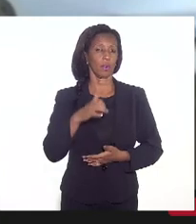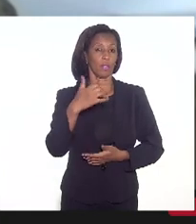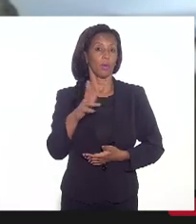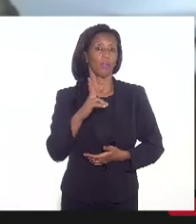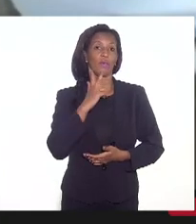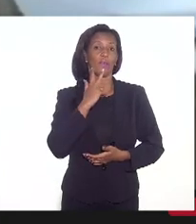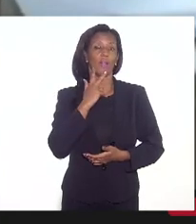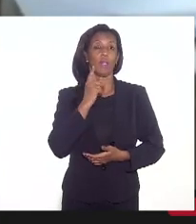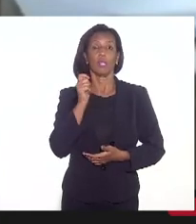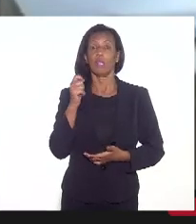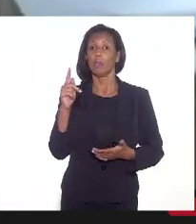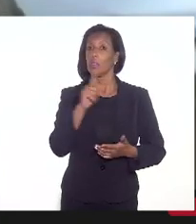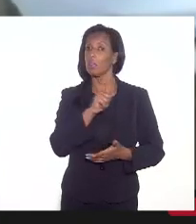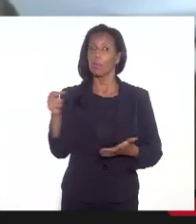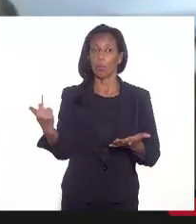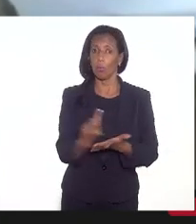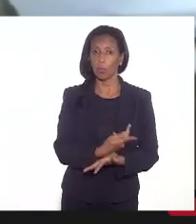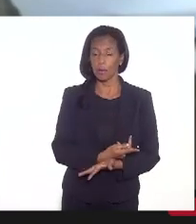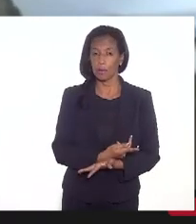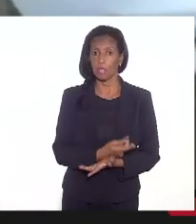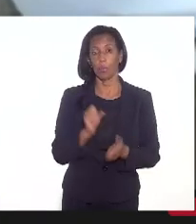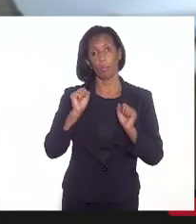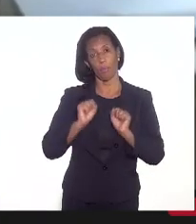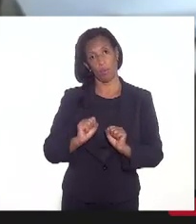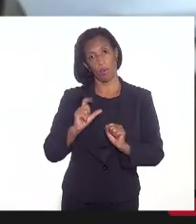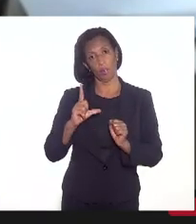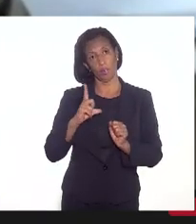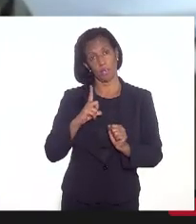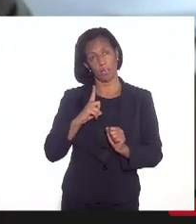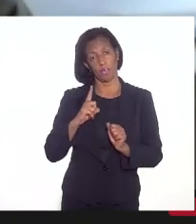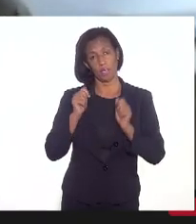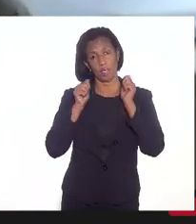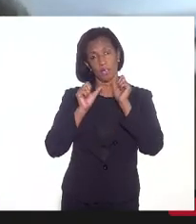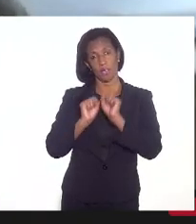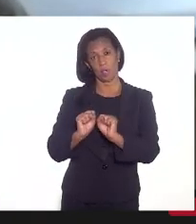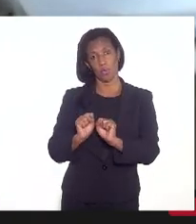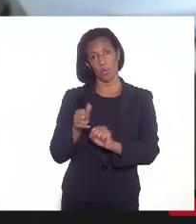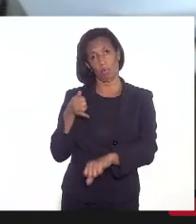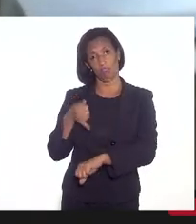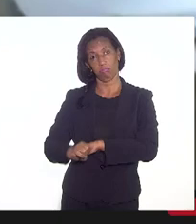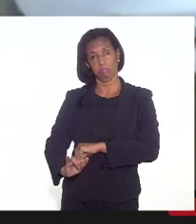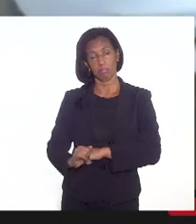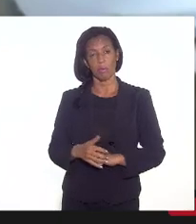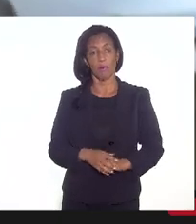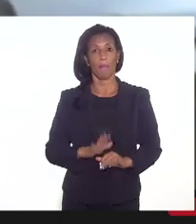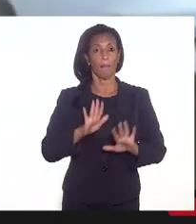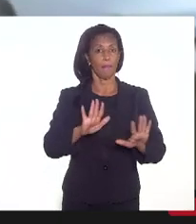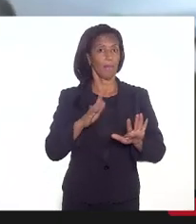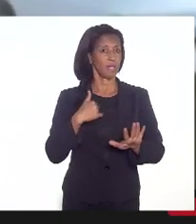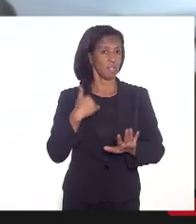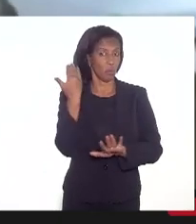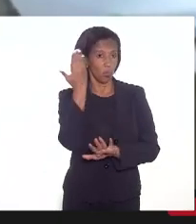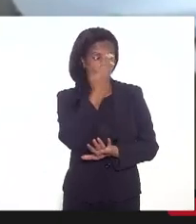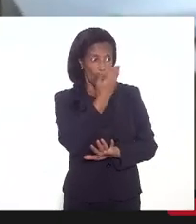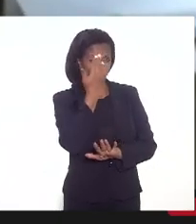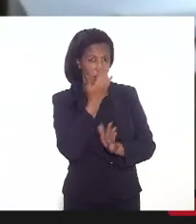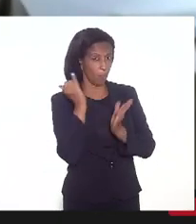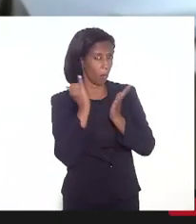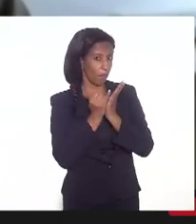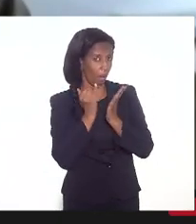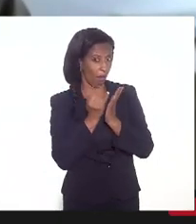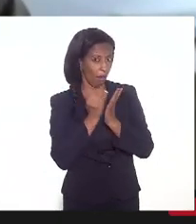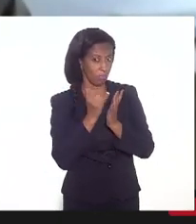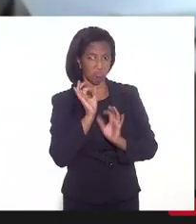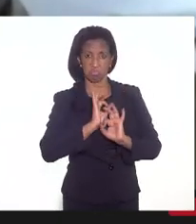não tenha ocorrido, pode ser que minha assessoria tenha falhado, mas eu não vi publicado,